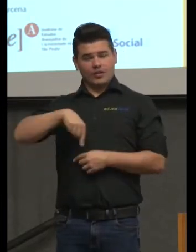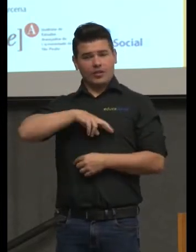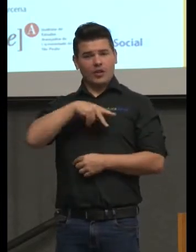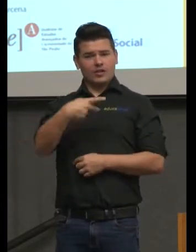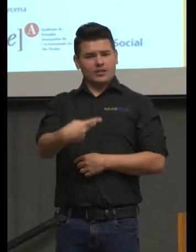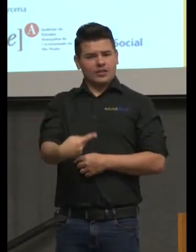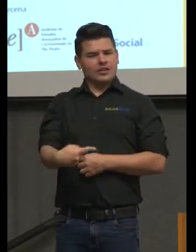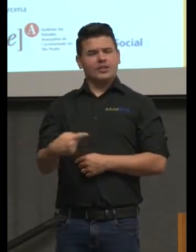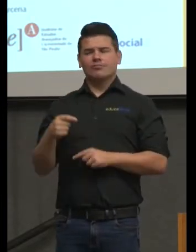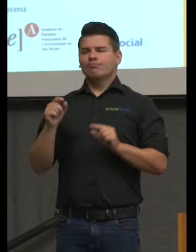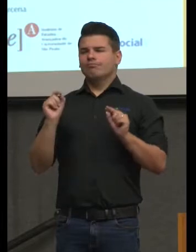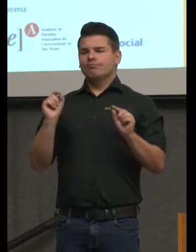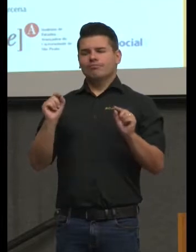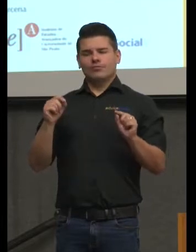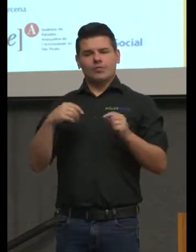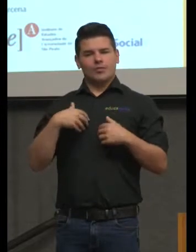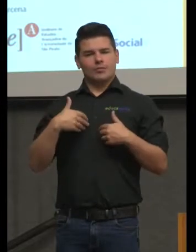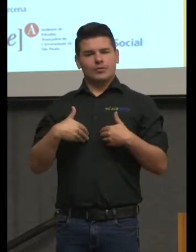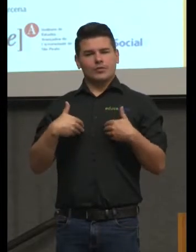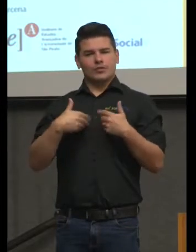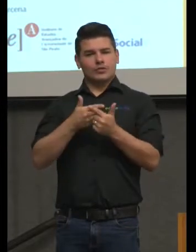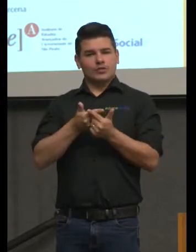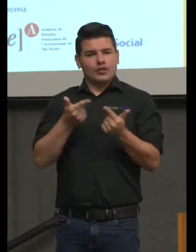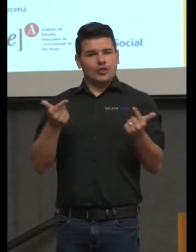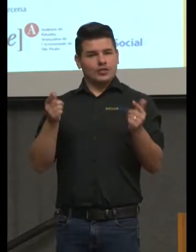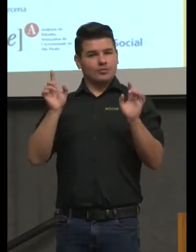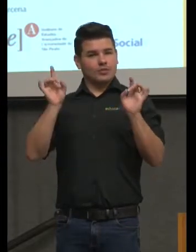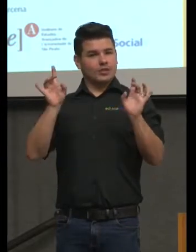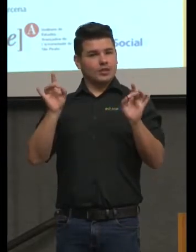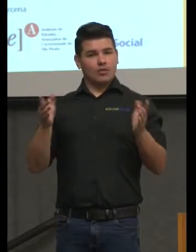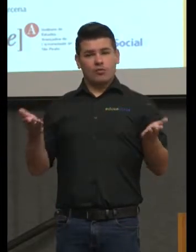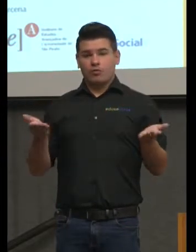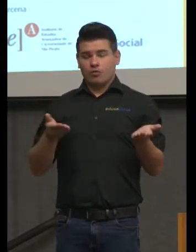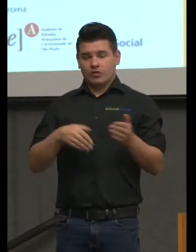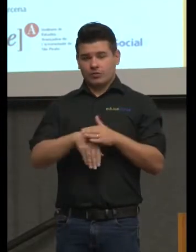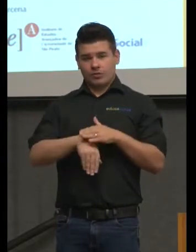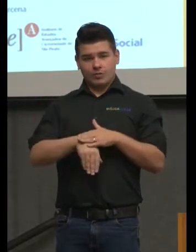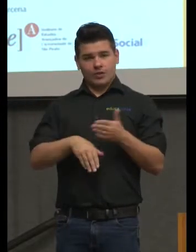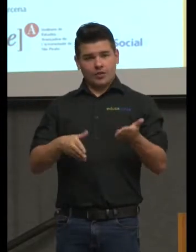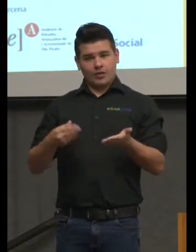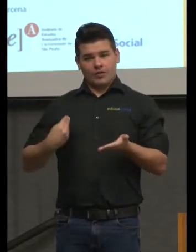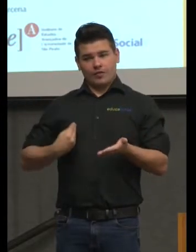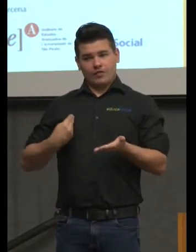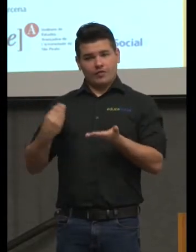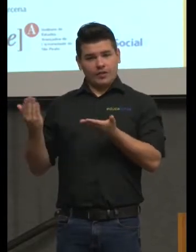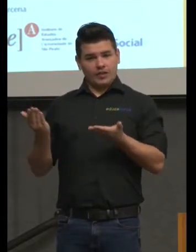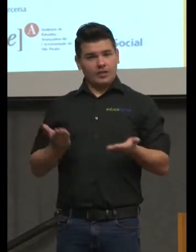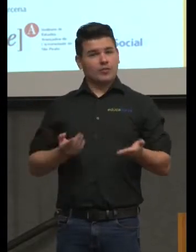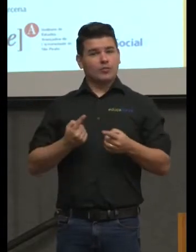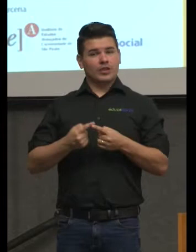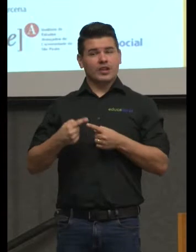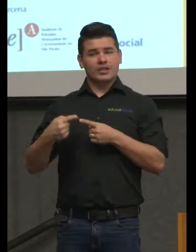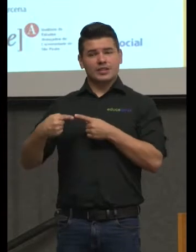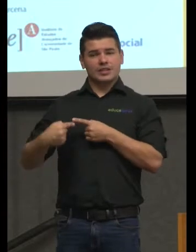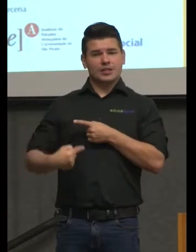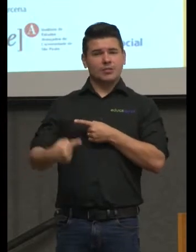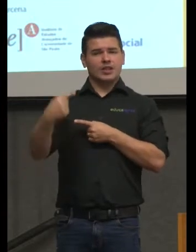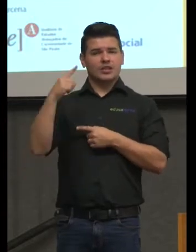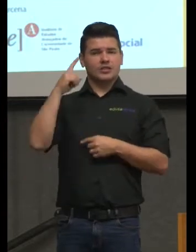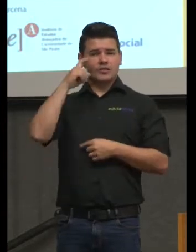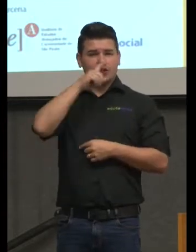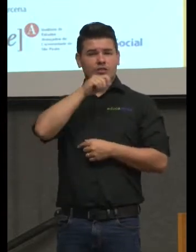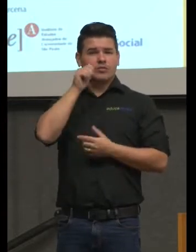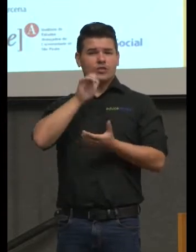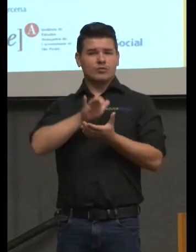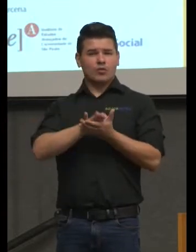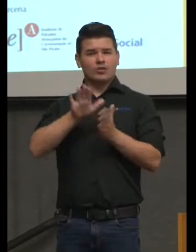uma dádiva especial tê-lo aqui nesse momento, porque ele teve uma semana difícil com a esposa